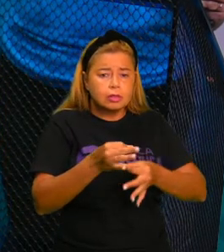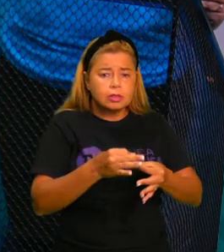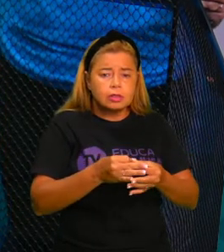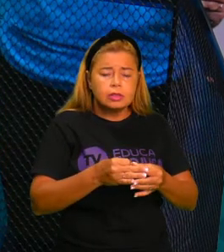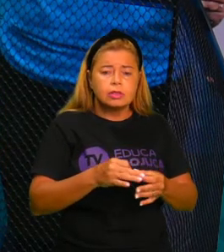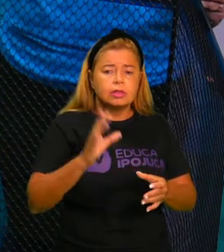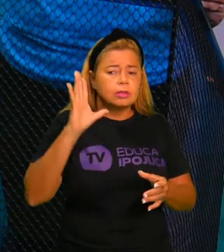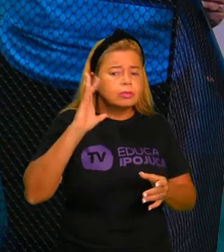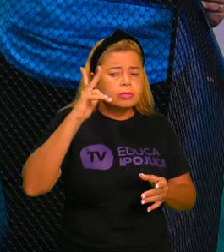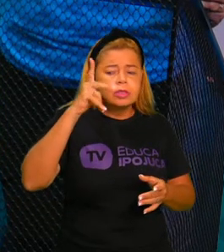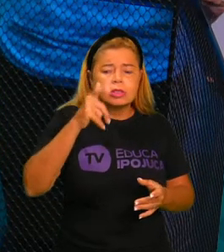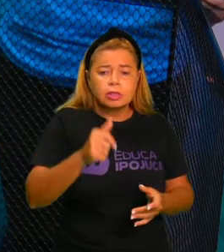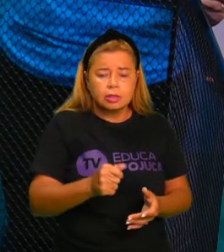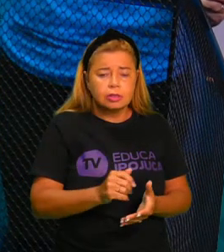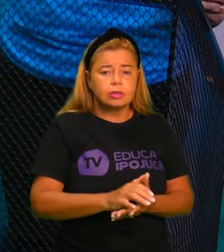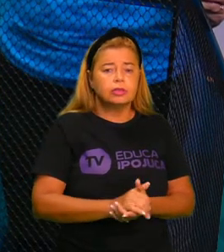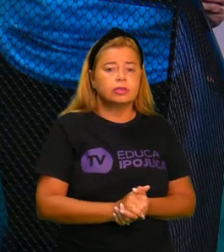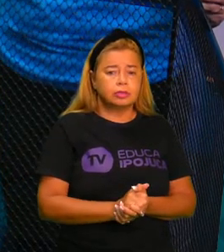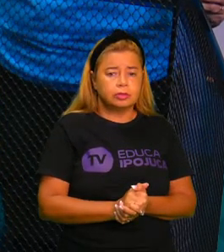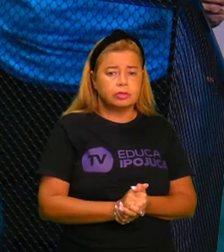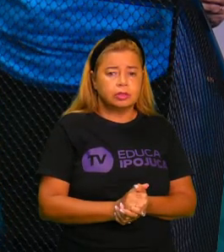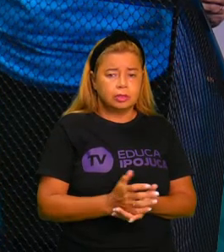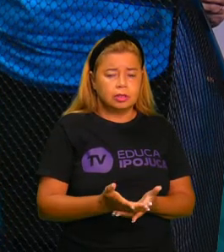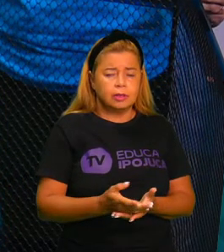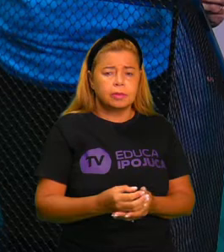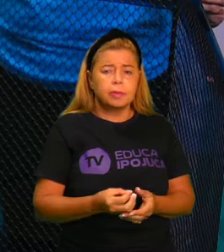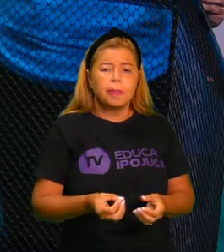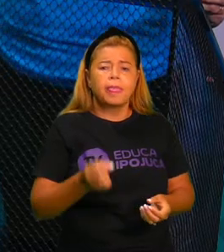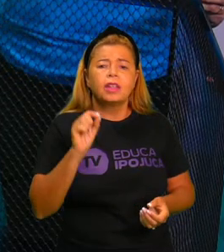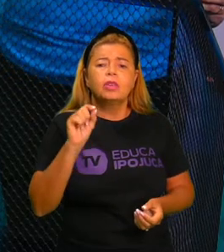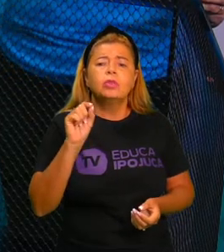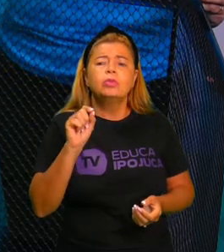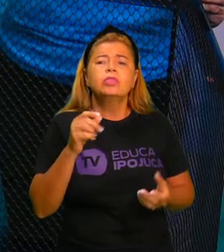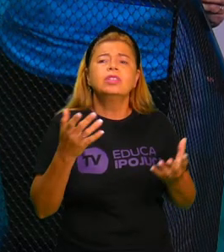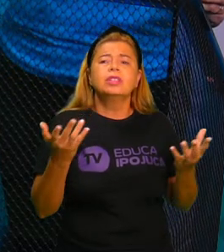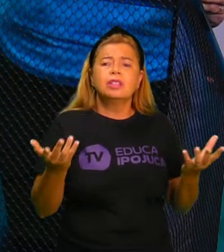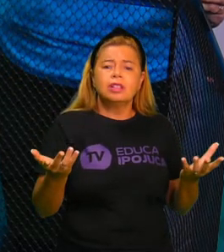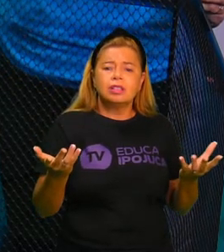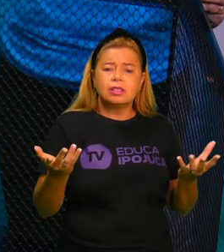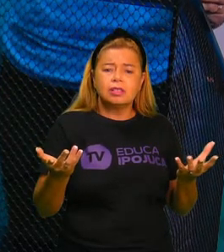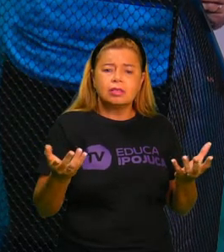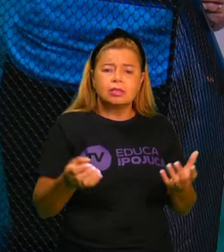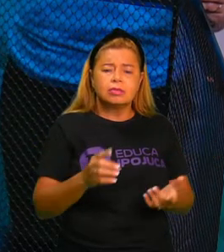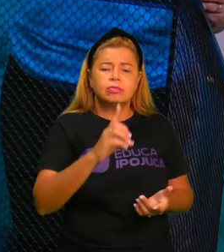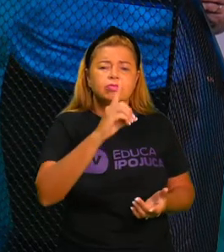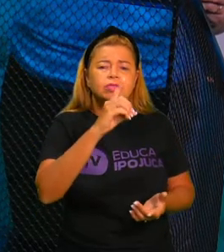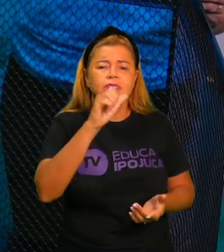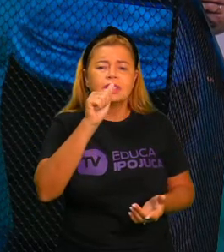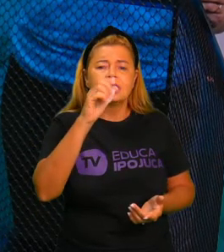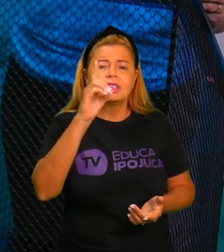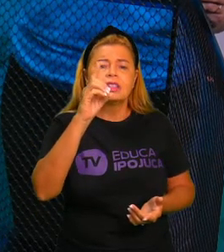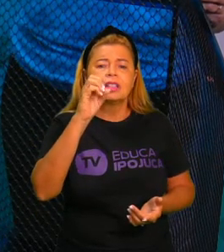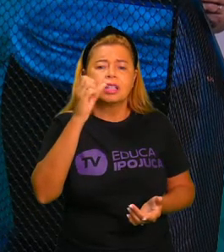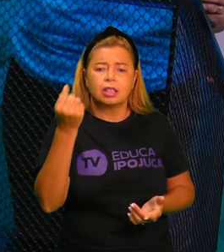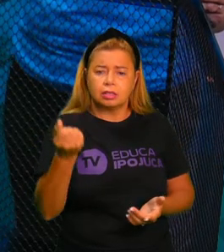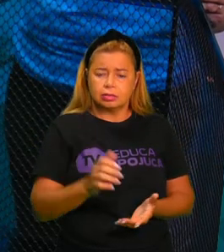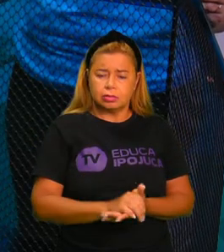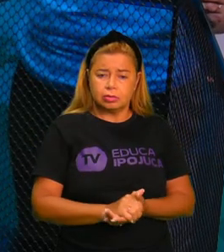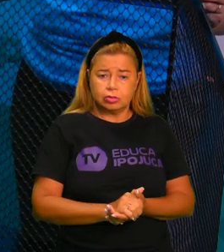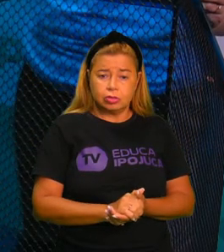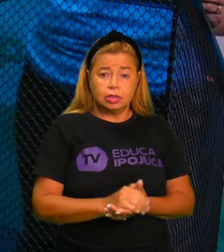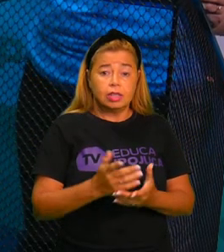Muitos alunos sempre me perguntam, mas professora, dados? Não é aquele cubinho não, tá? Então, os dados são os